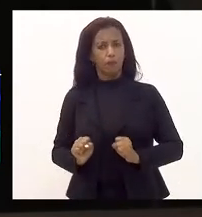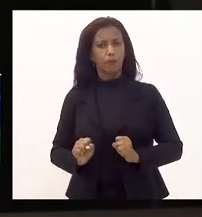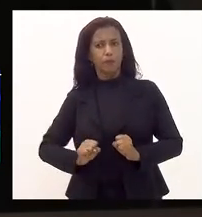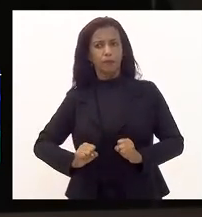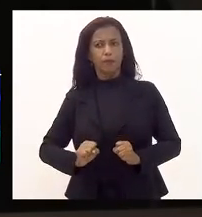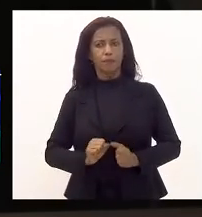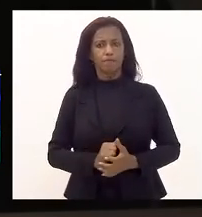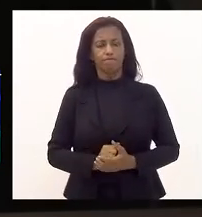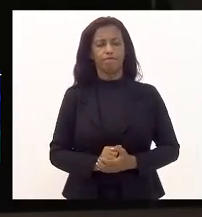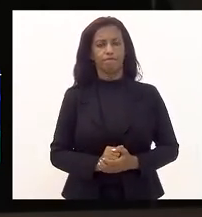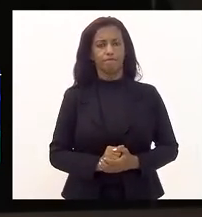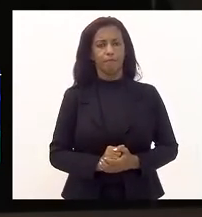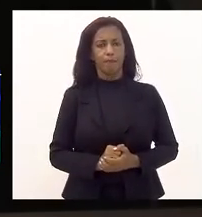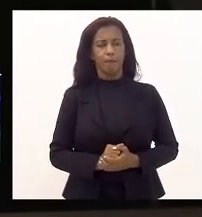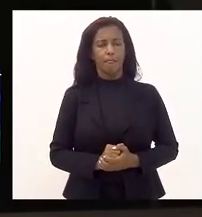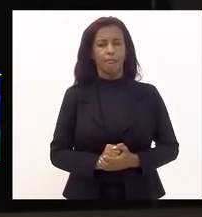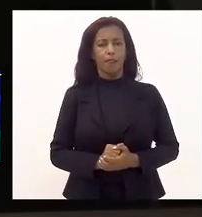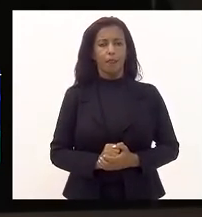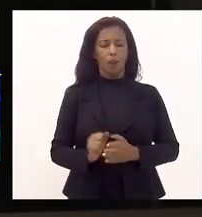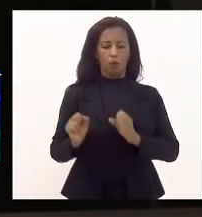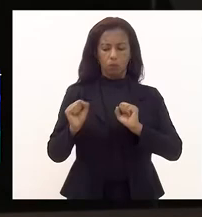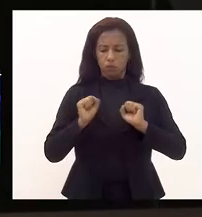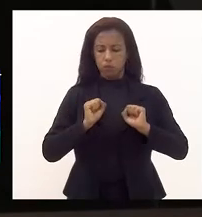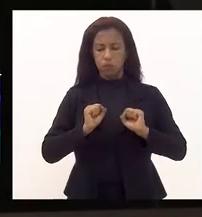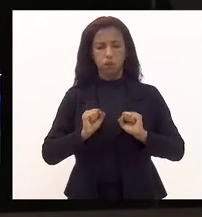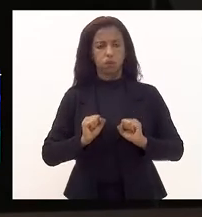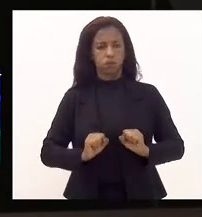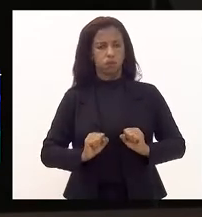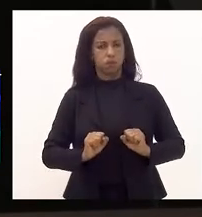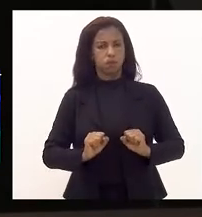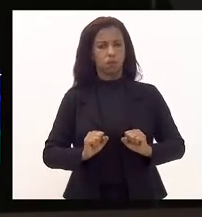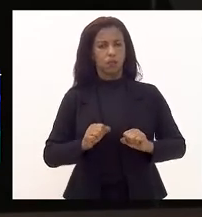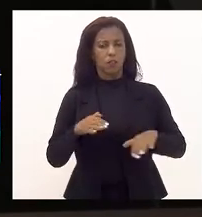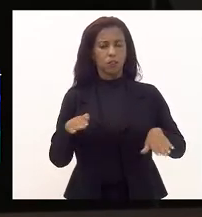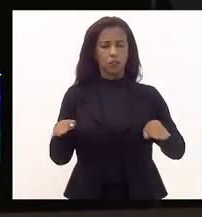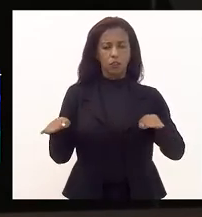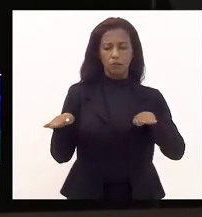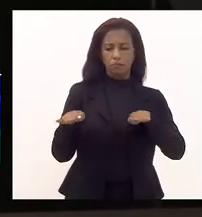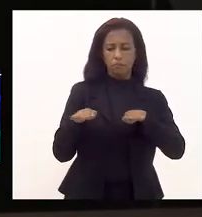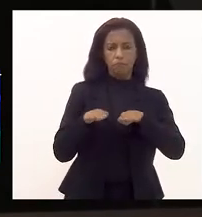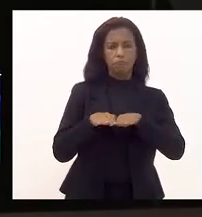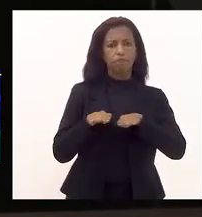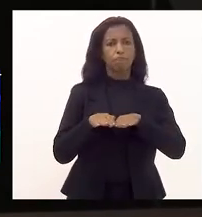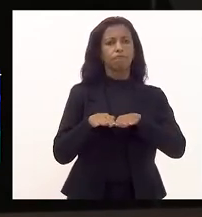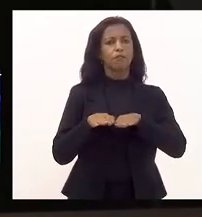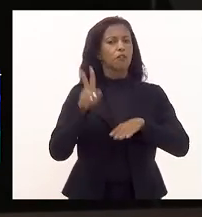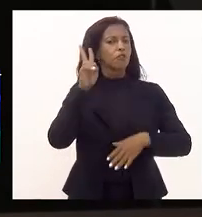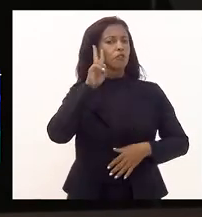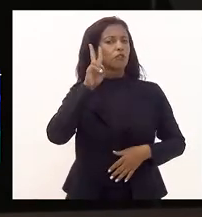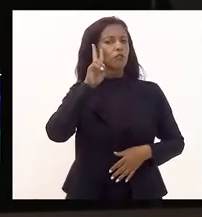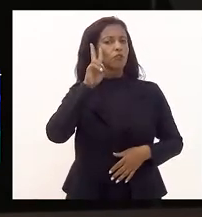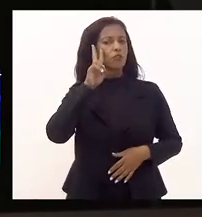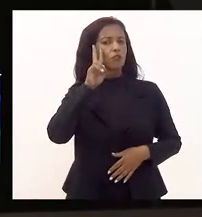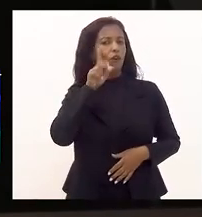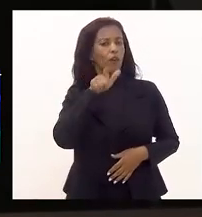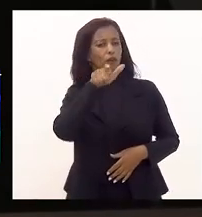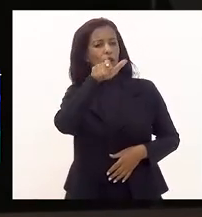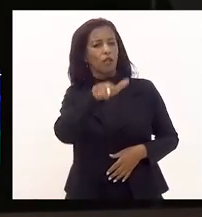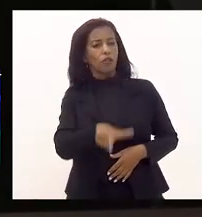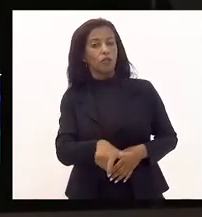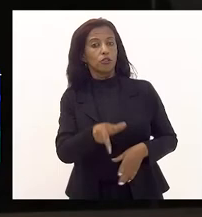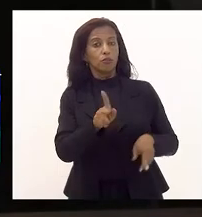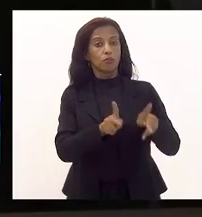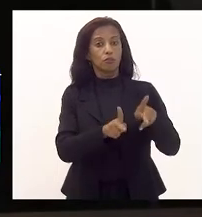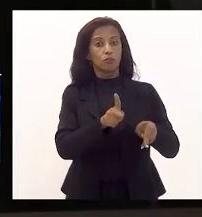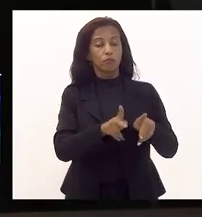com potencial de emancipação histórica de um determinado povo.